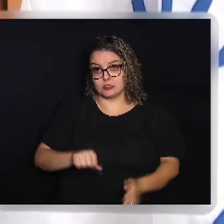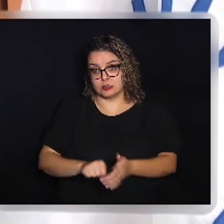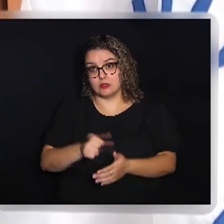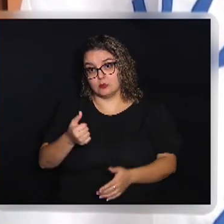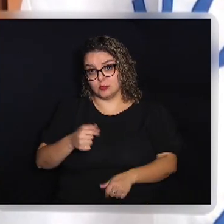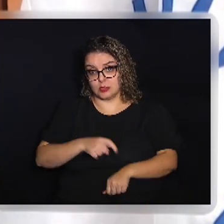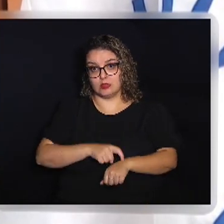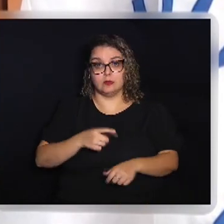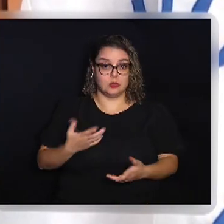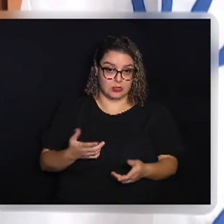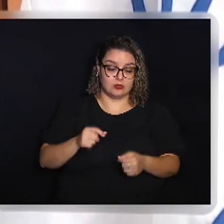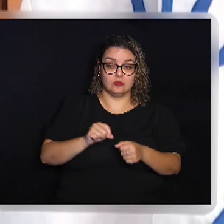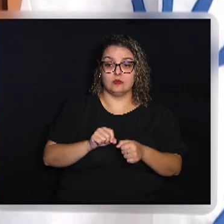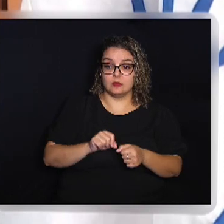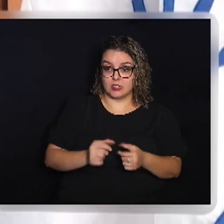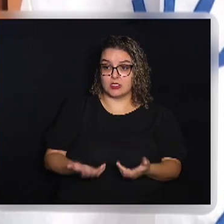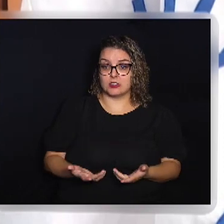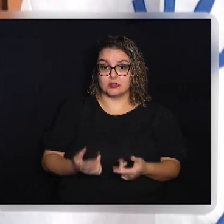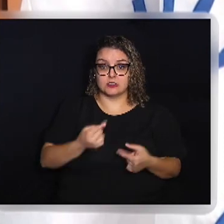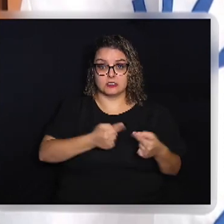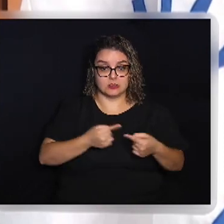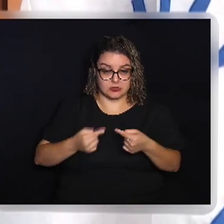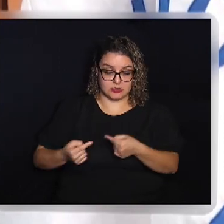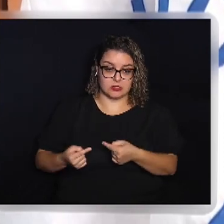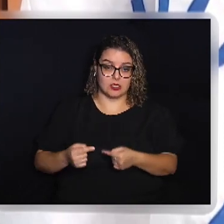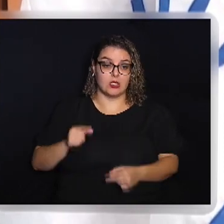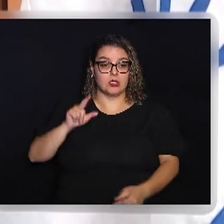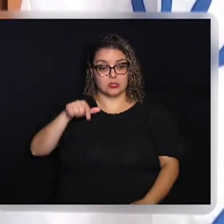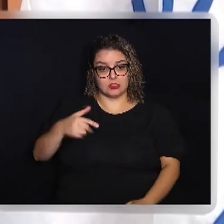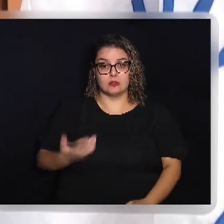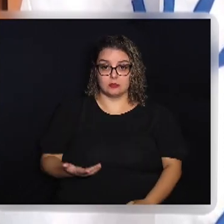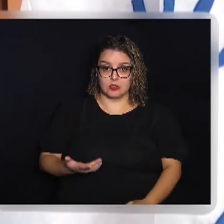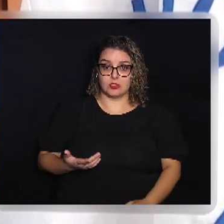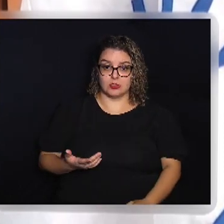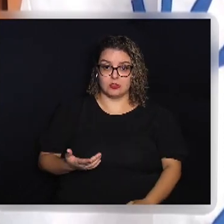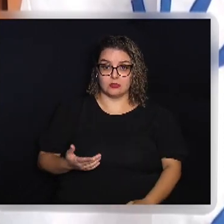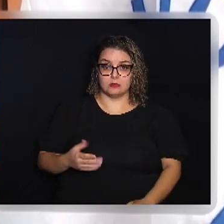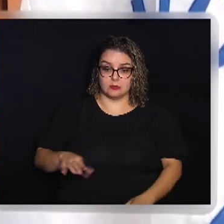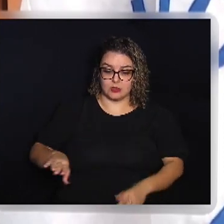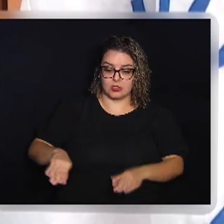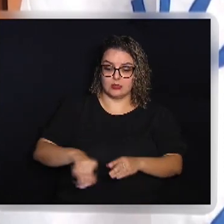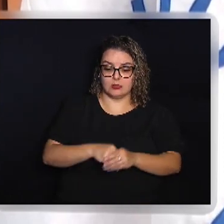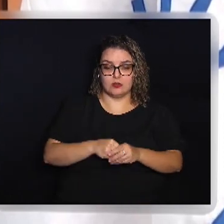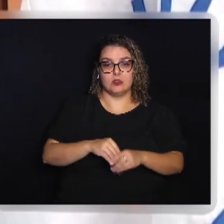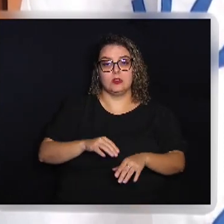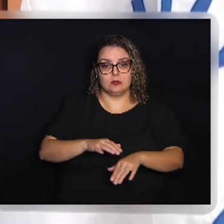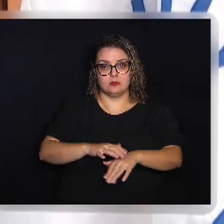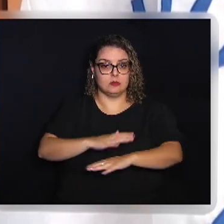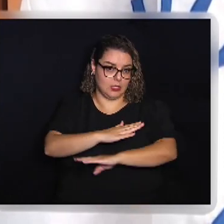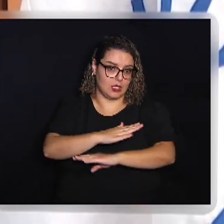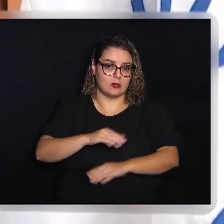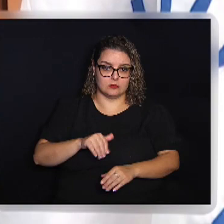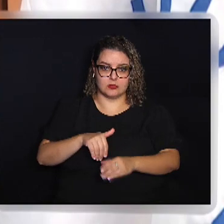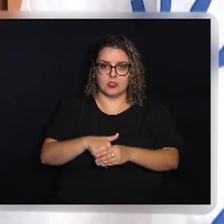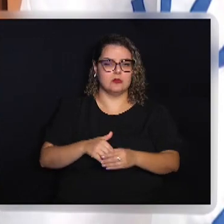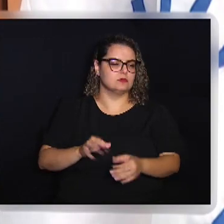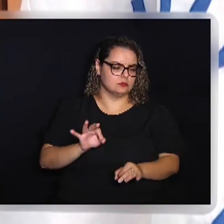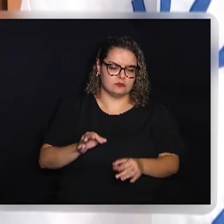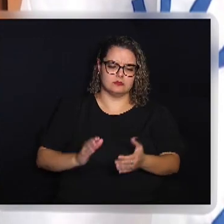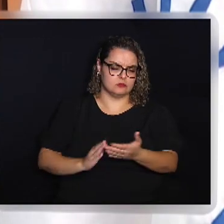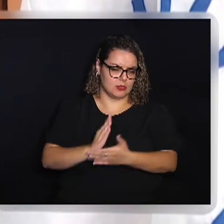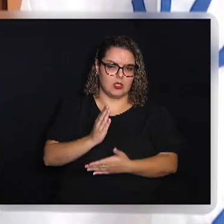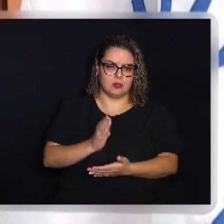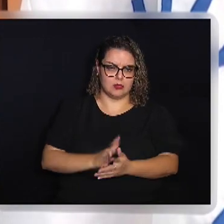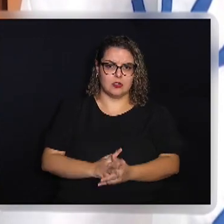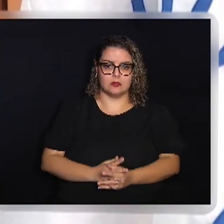fazer esse debate Depois está enviando para a Câmara Para ser votado Eu tenho certeza Que vai ser aprovado esse projeto